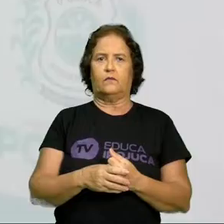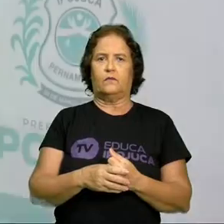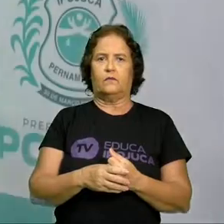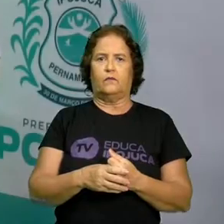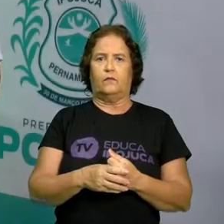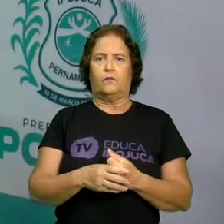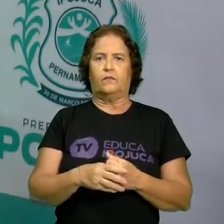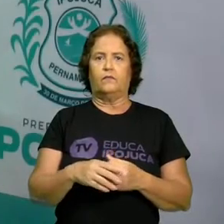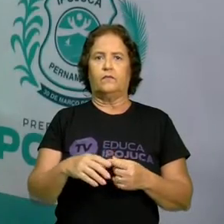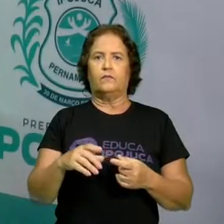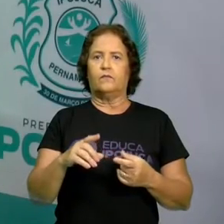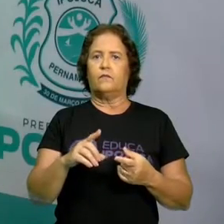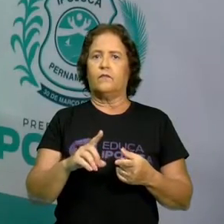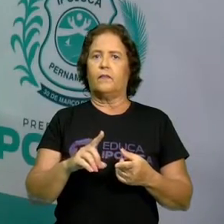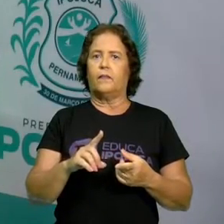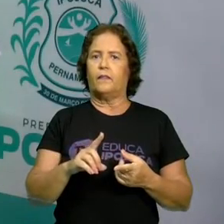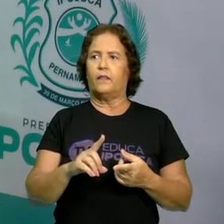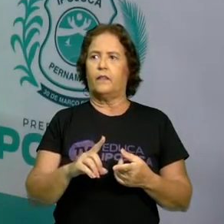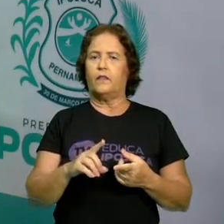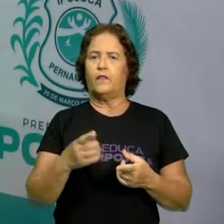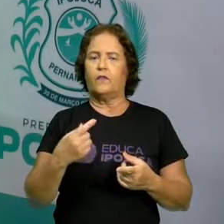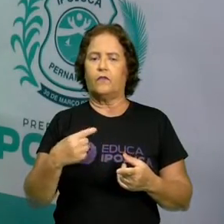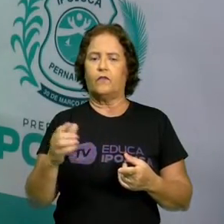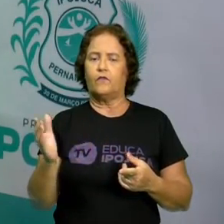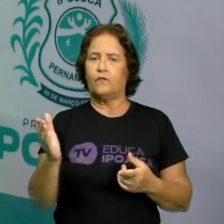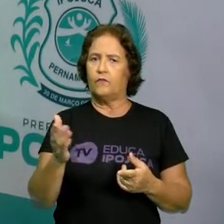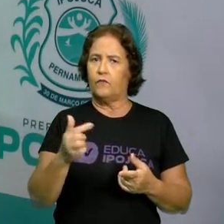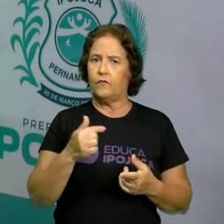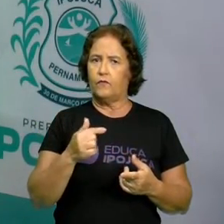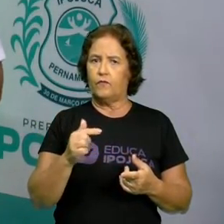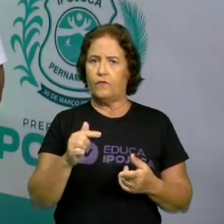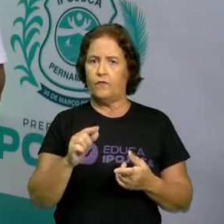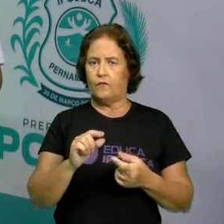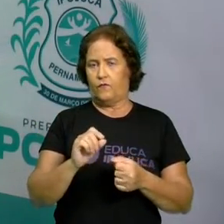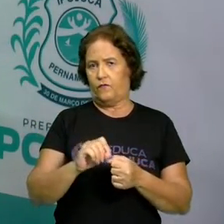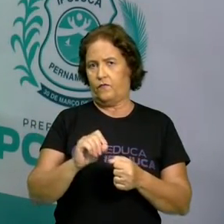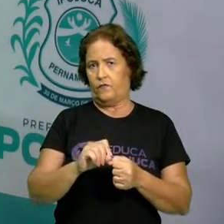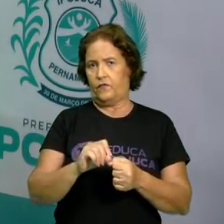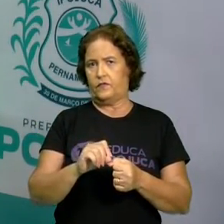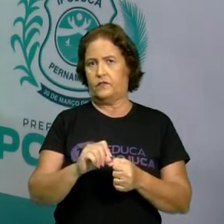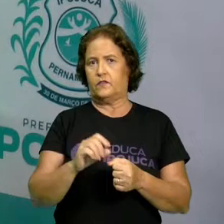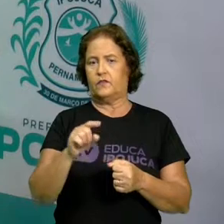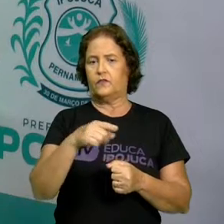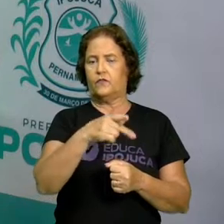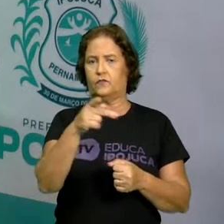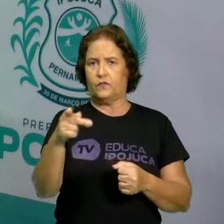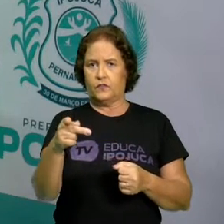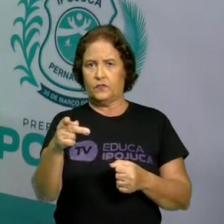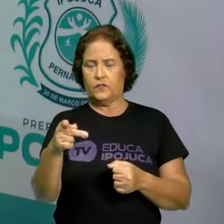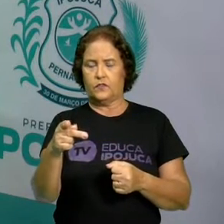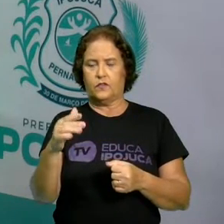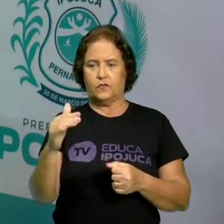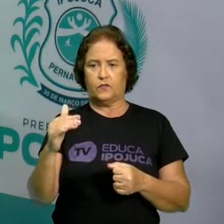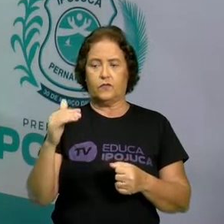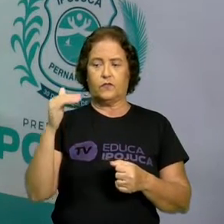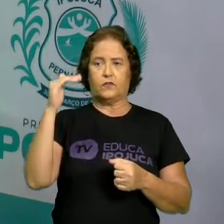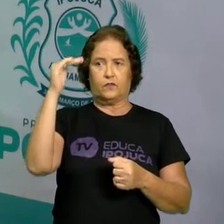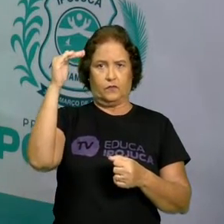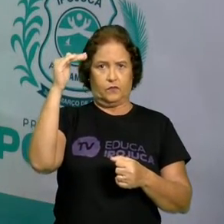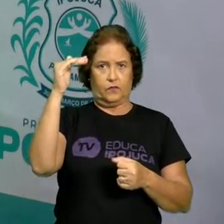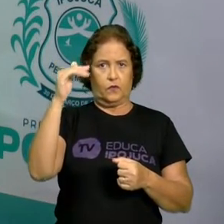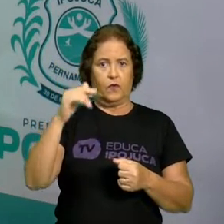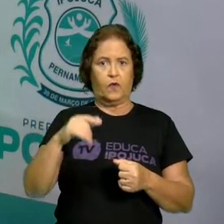E aí eu vou trabalhar com vocês como na fase adulta, né? Aquela aula que eu já falei para vocês, né? O